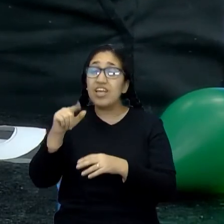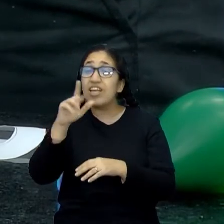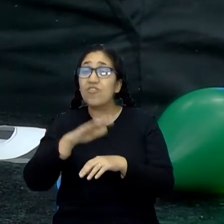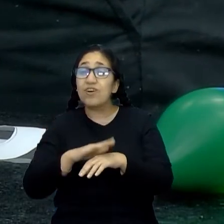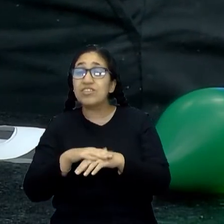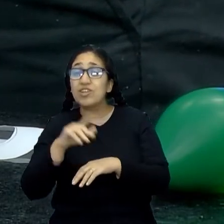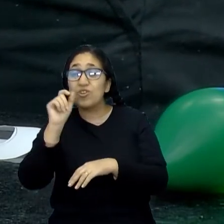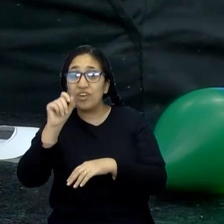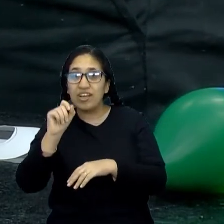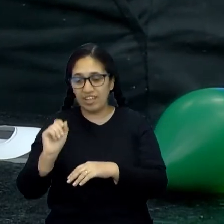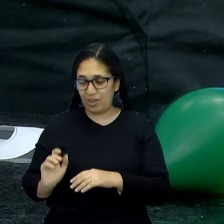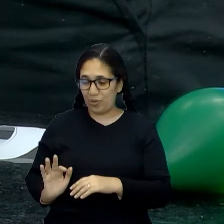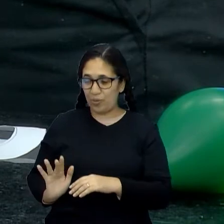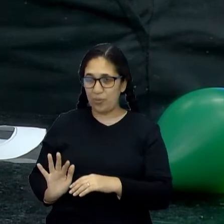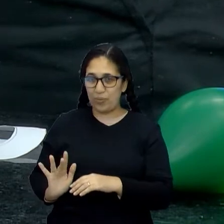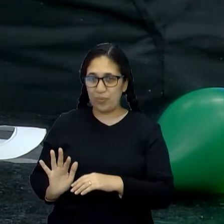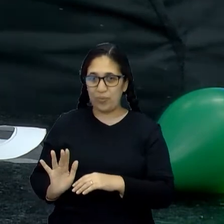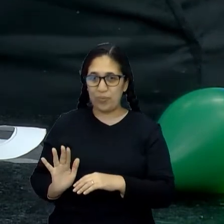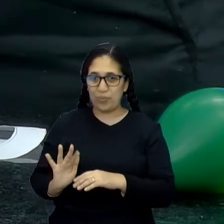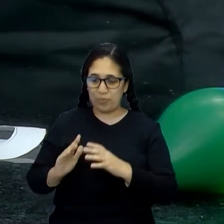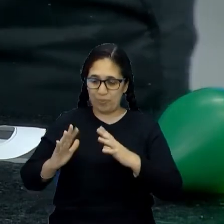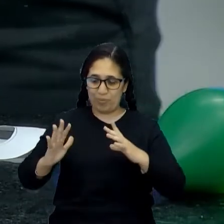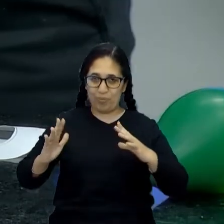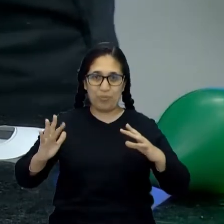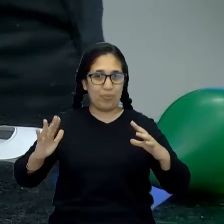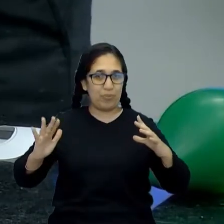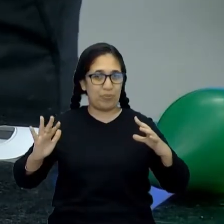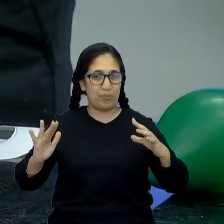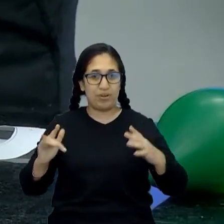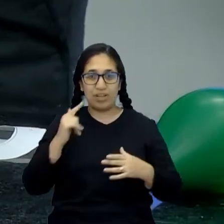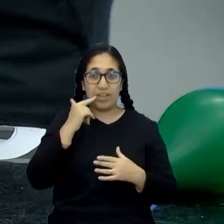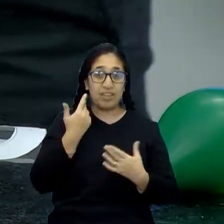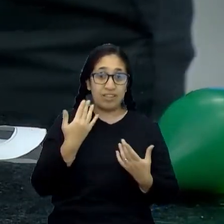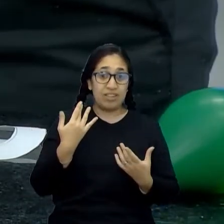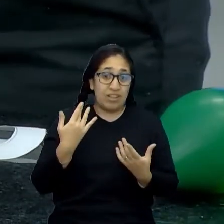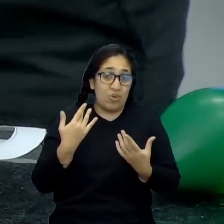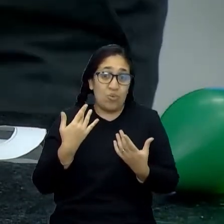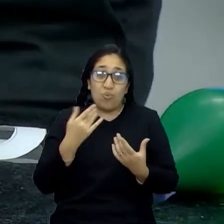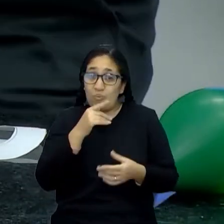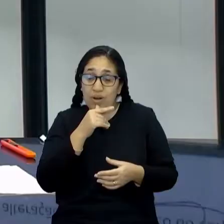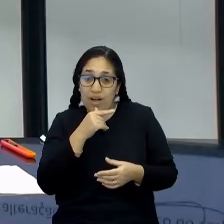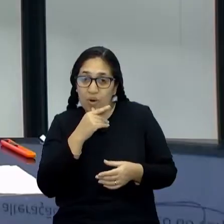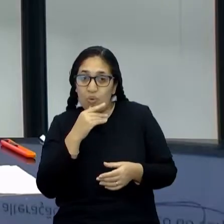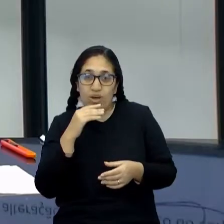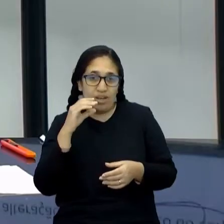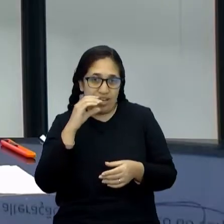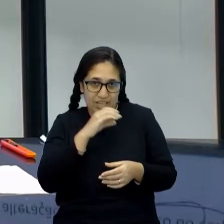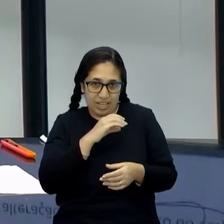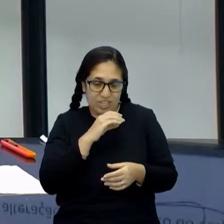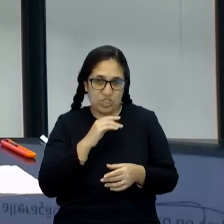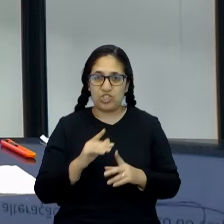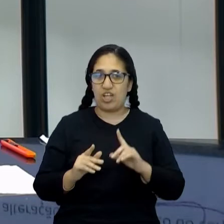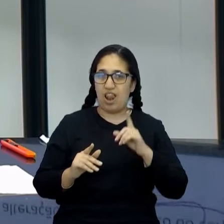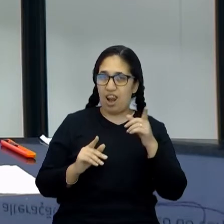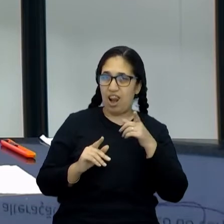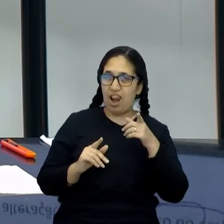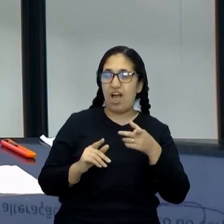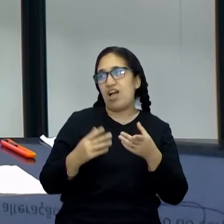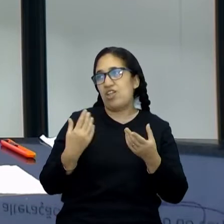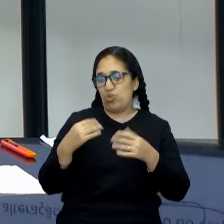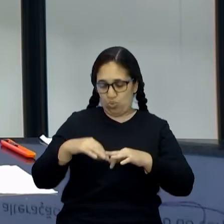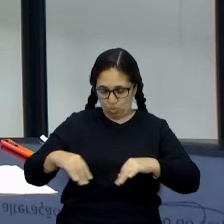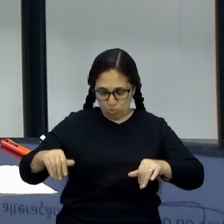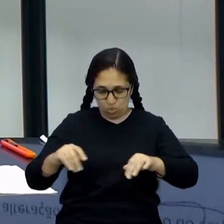fazendo isso? É o gás, né? O gás tá expandindo. E olha que eu coloquei uma água mais ou menos morna. Lá na geotérmica, por exemplo, o calor do